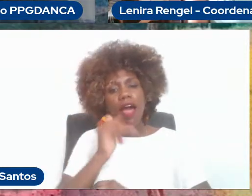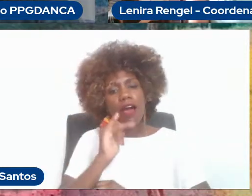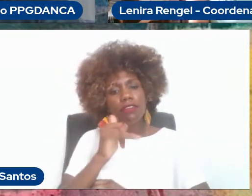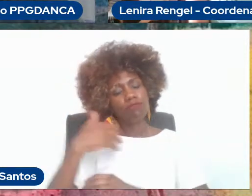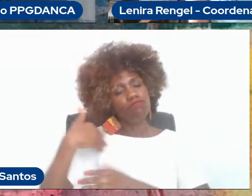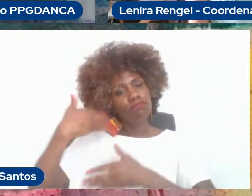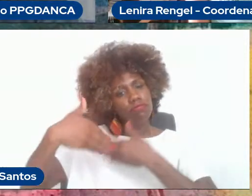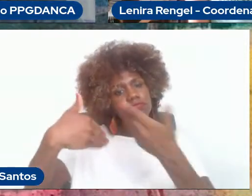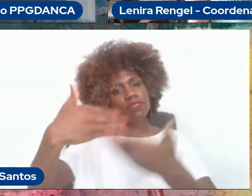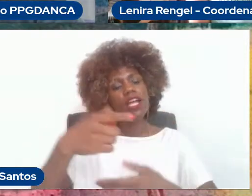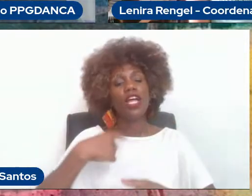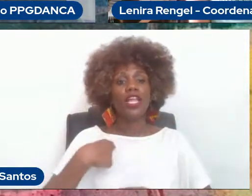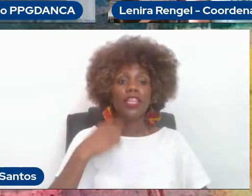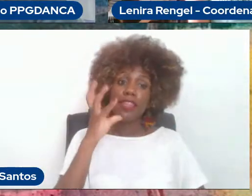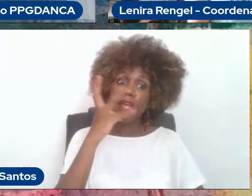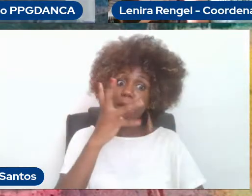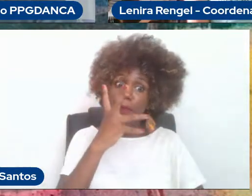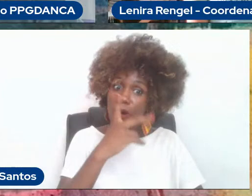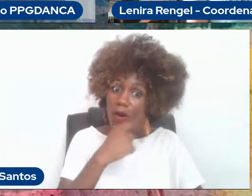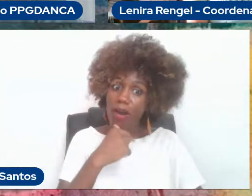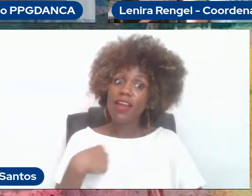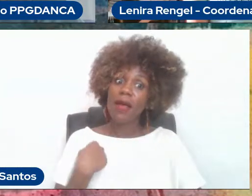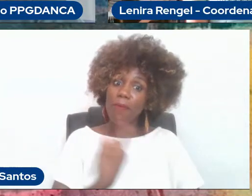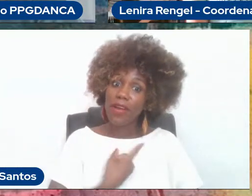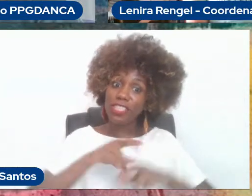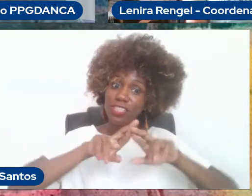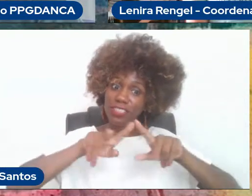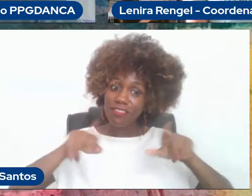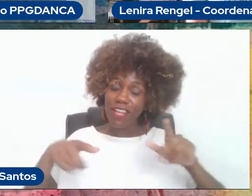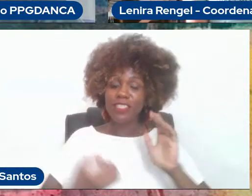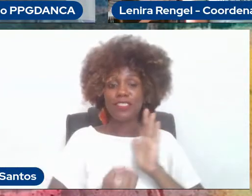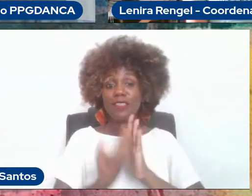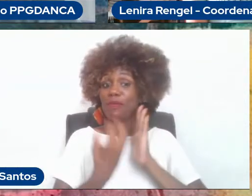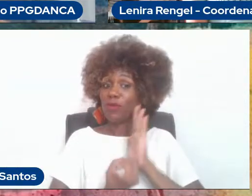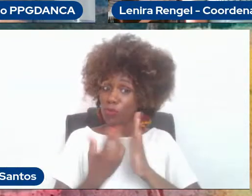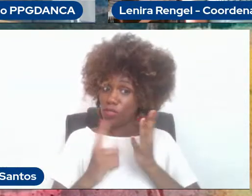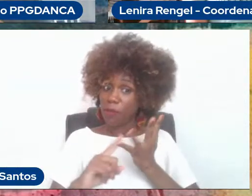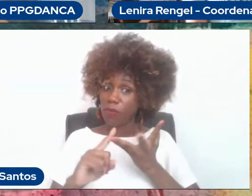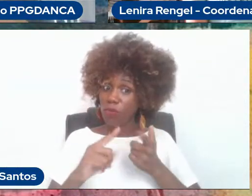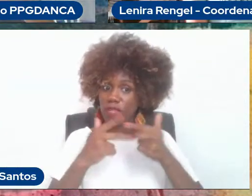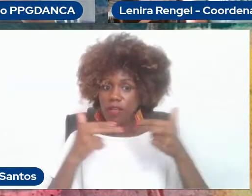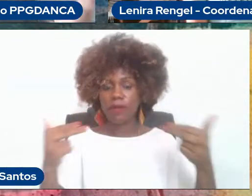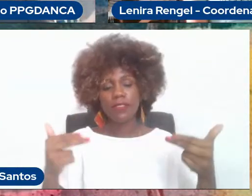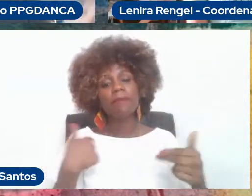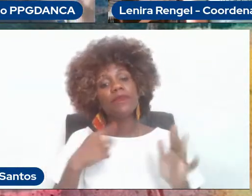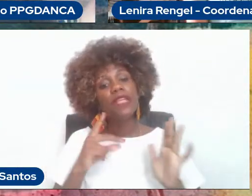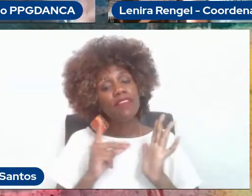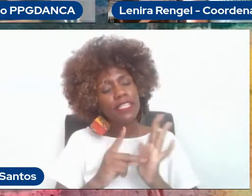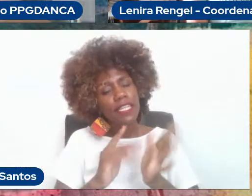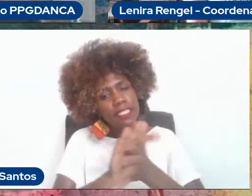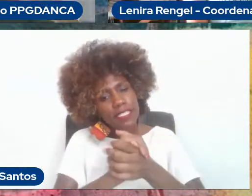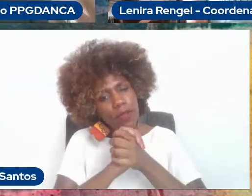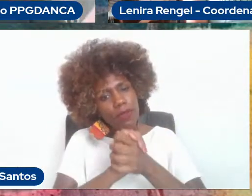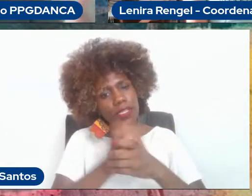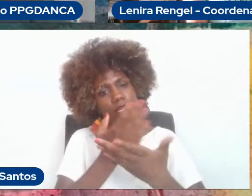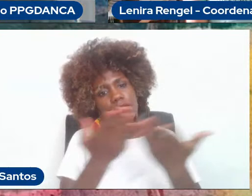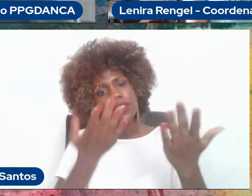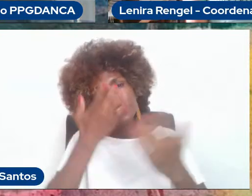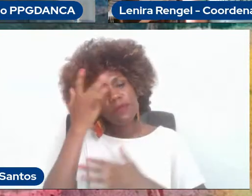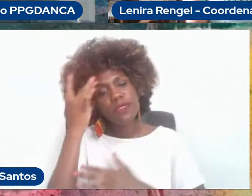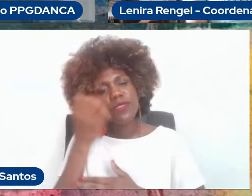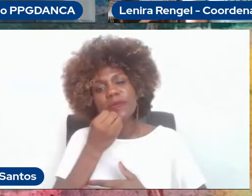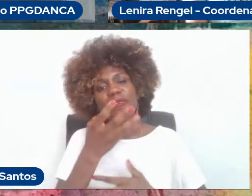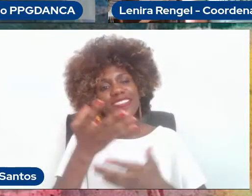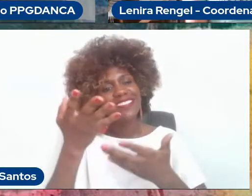muitos, somos diversos e produzimos muito. Então, na realidade, saudar a todos, dar boas